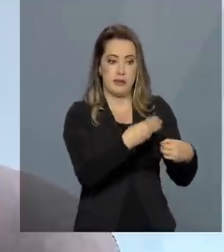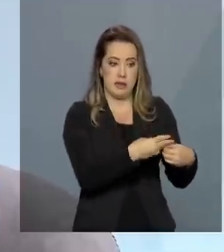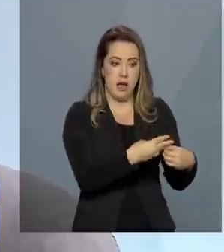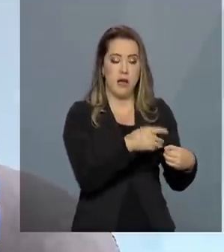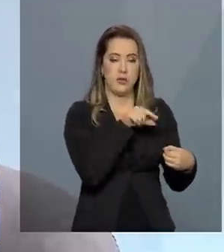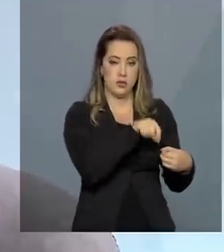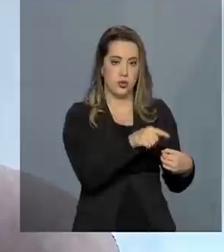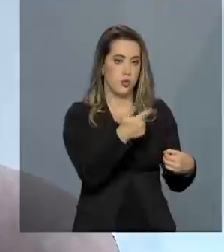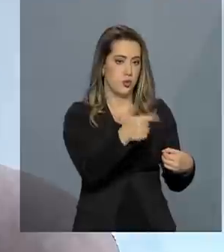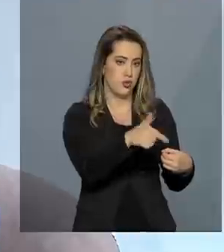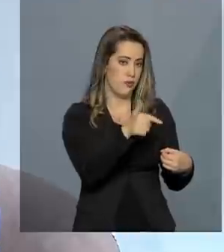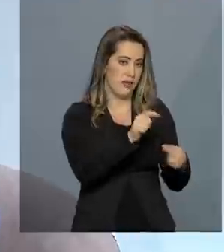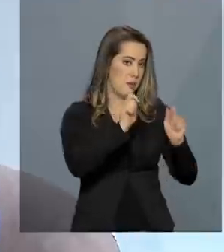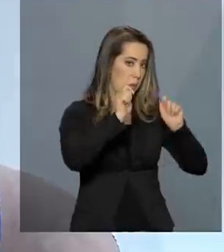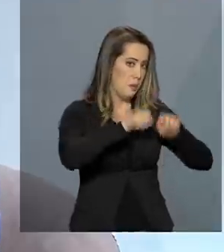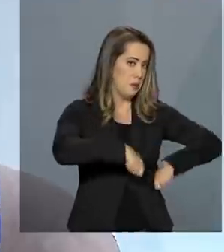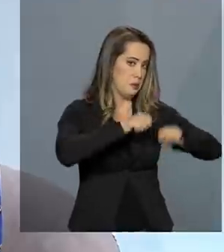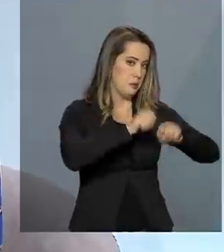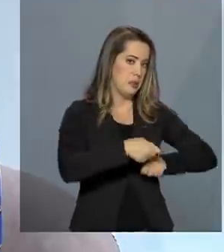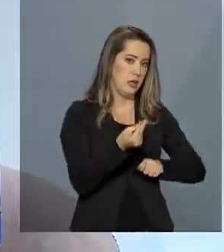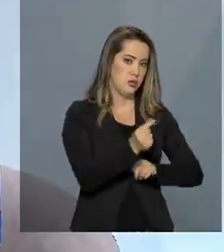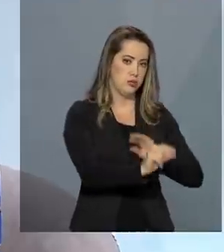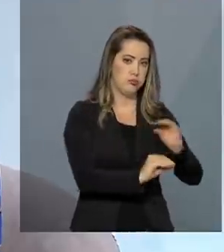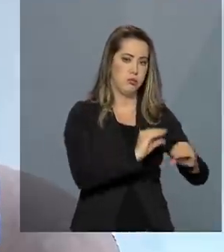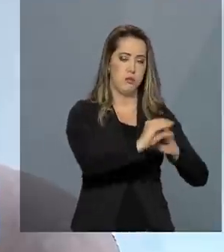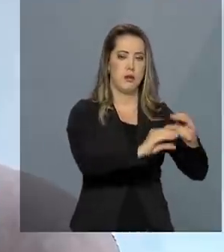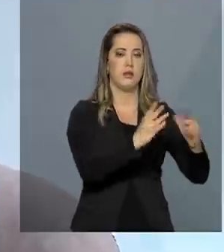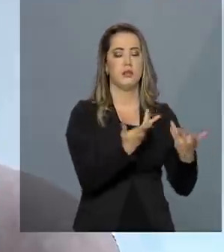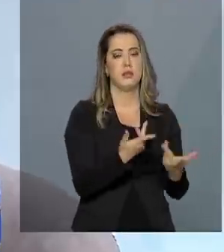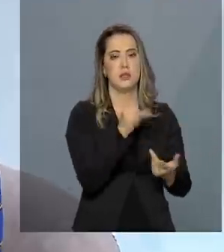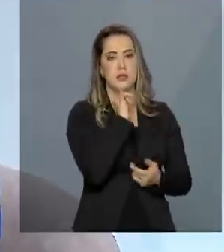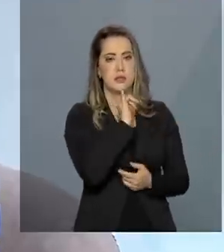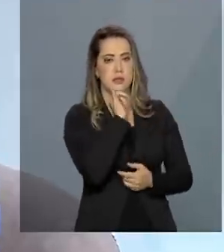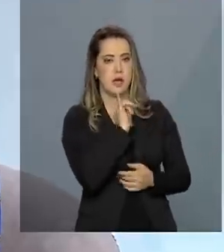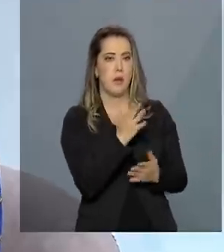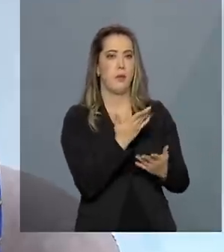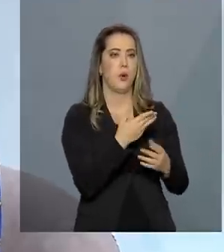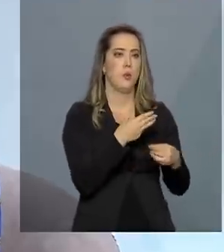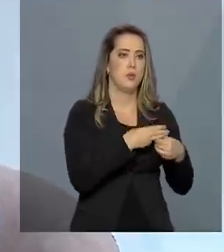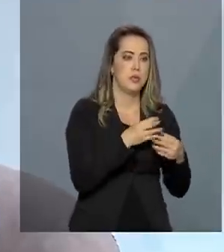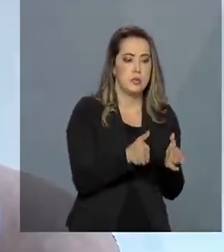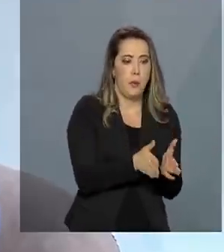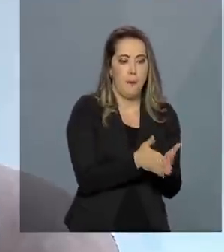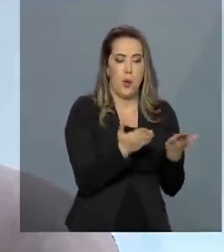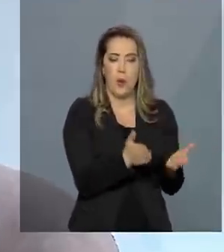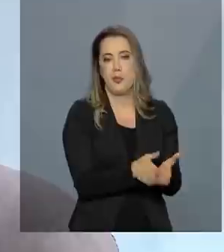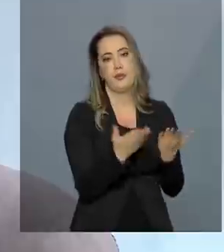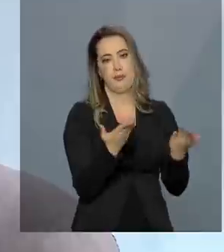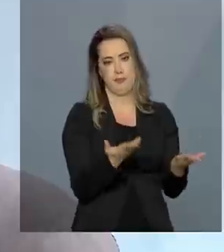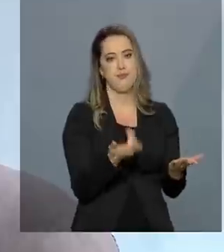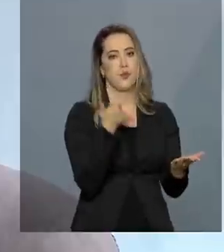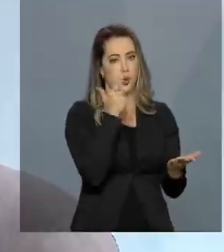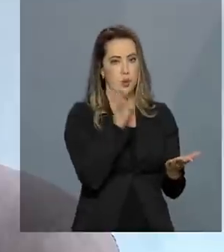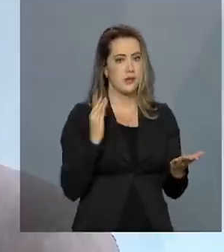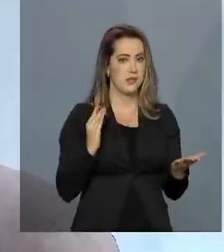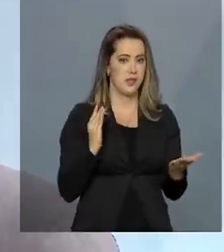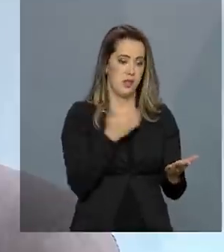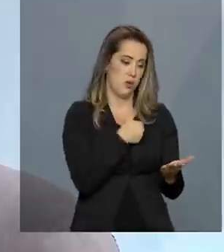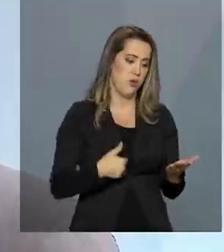tivessem uma capacidade de investimento, ou seja, fossem municípios pobres. Com esse novo modelo,